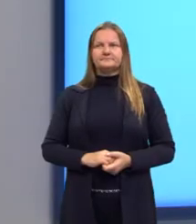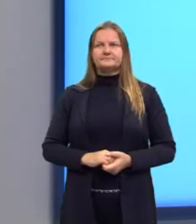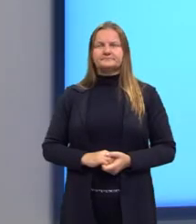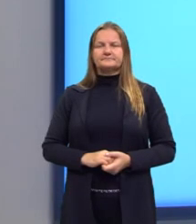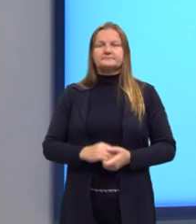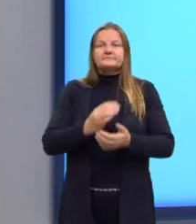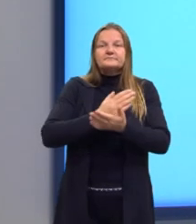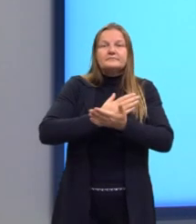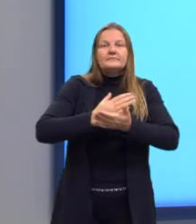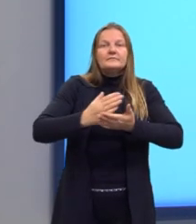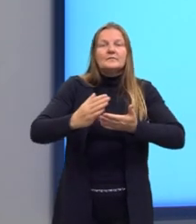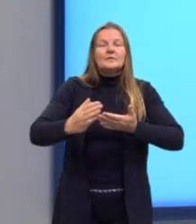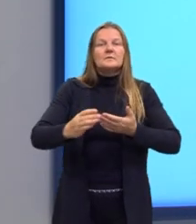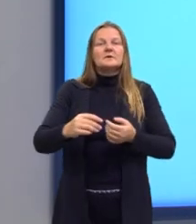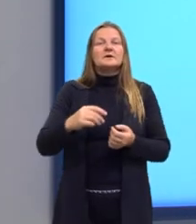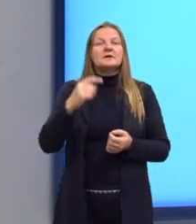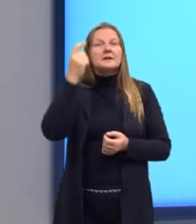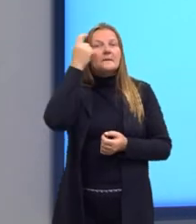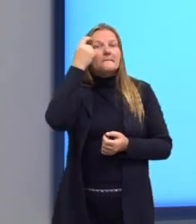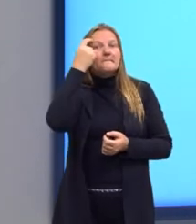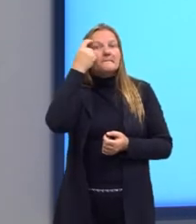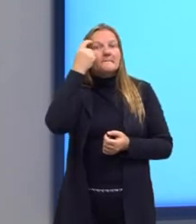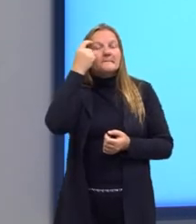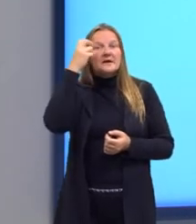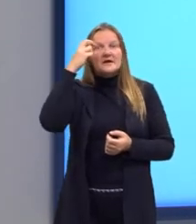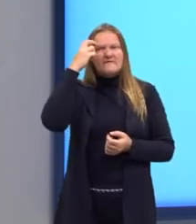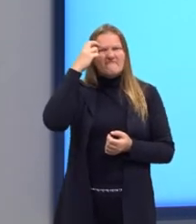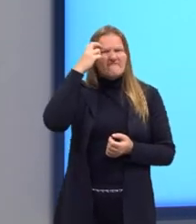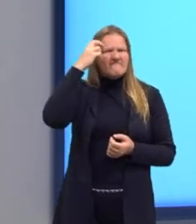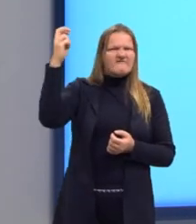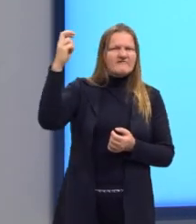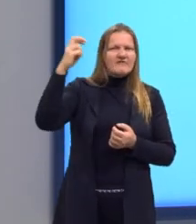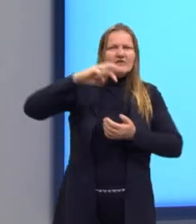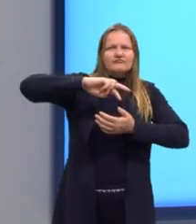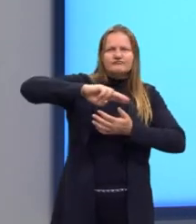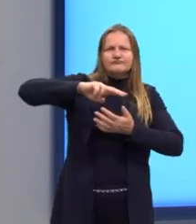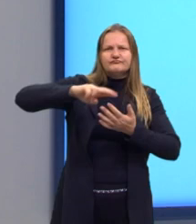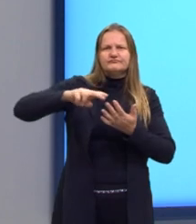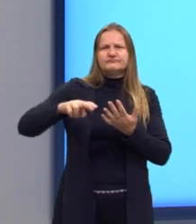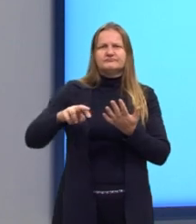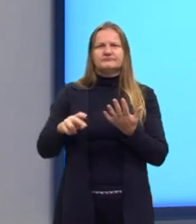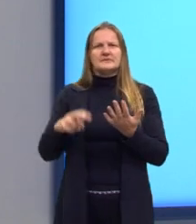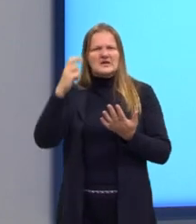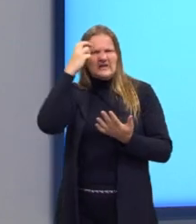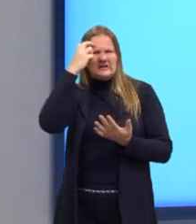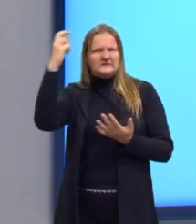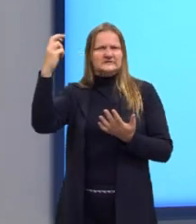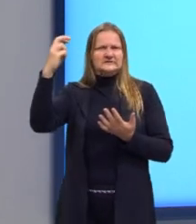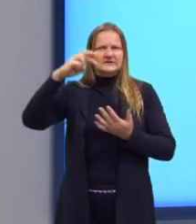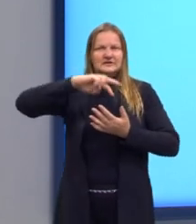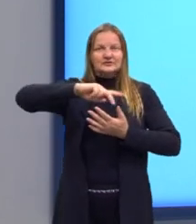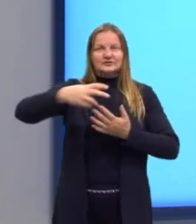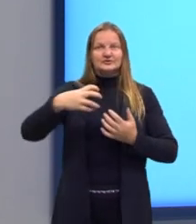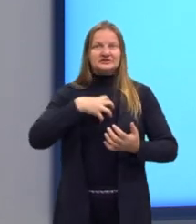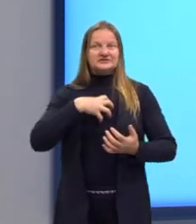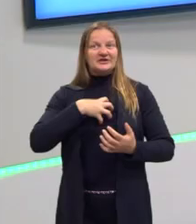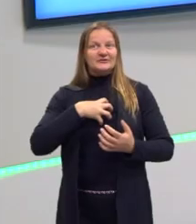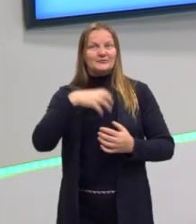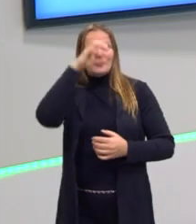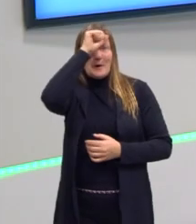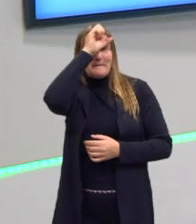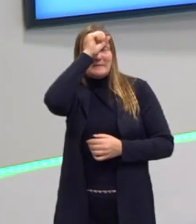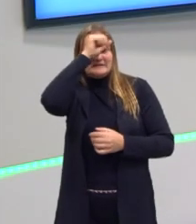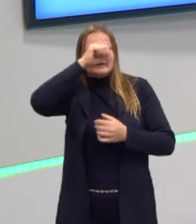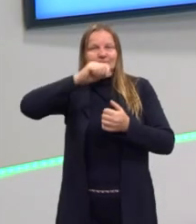com vocês falando sobre as nossas múltiplas inteligências. Porque a gente tem diferentes maneiras de